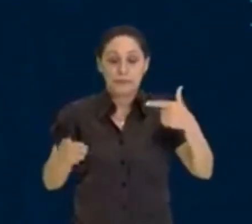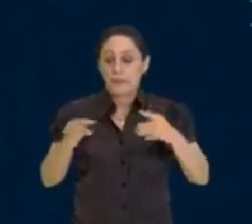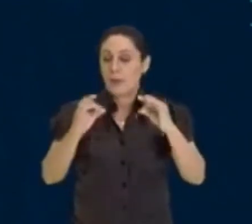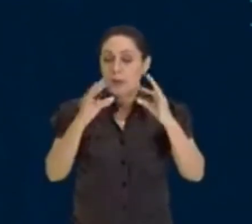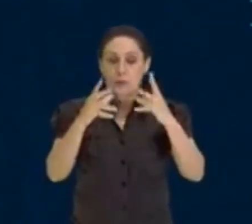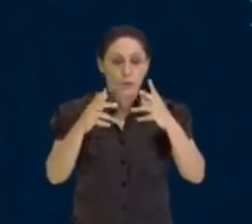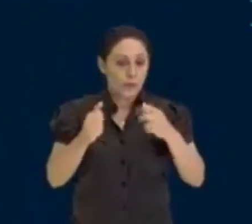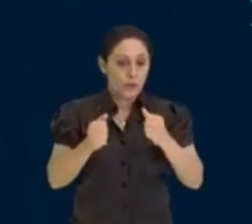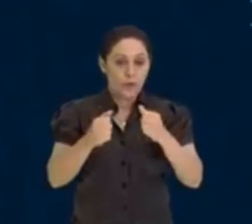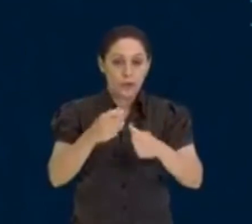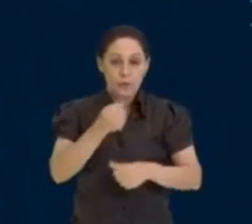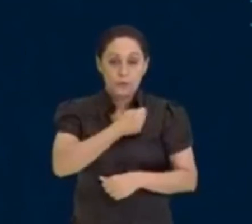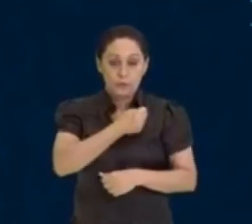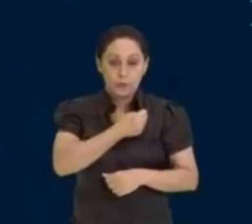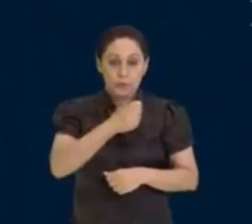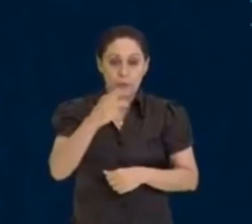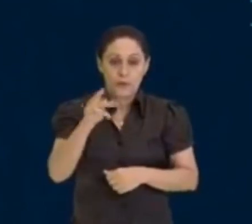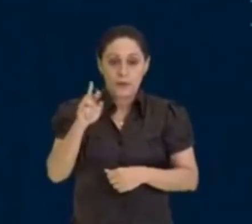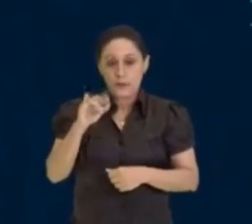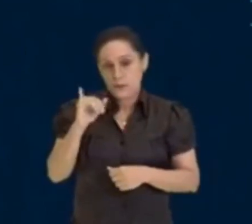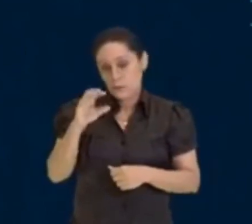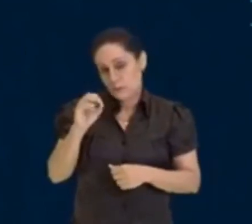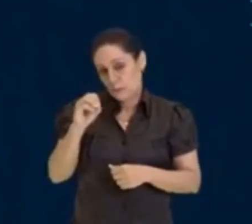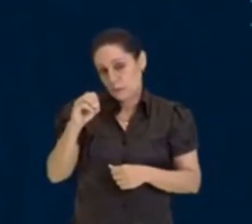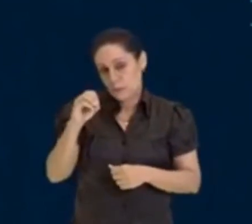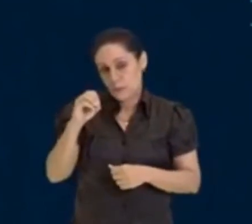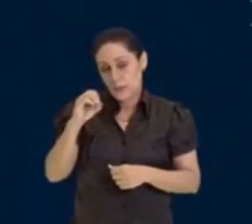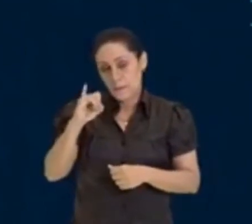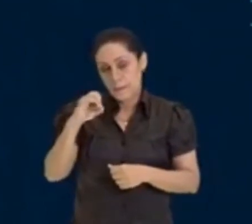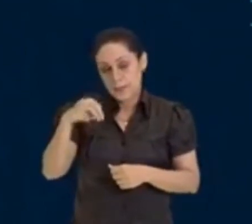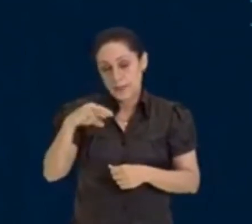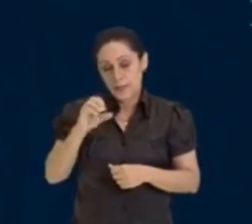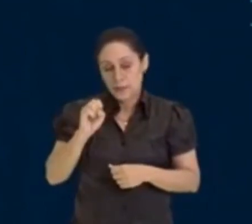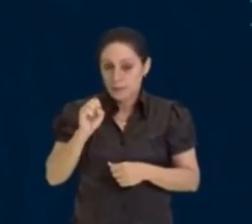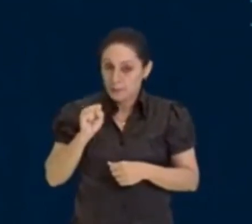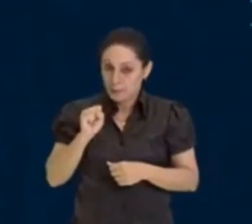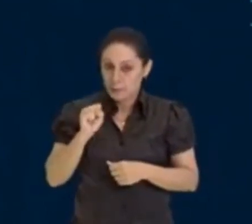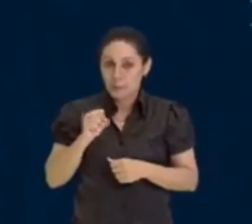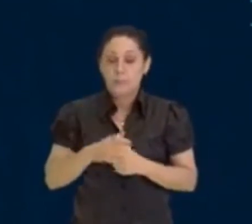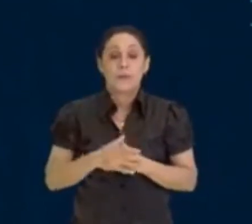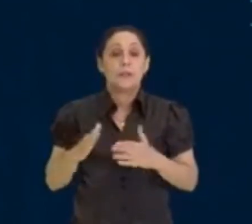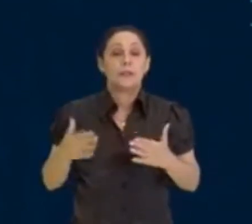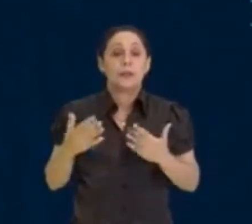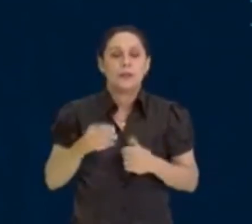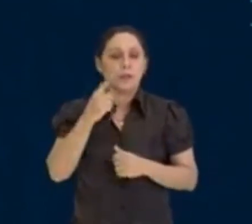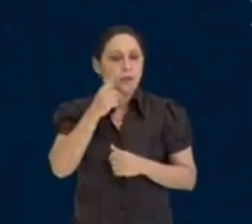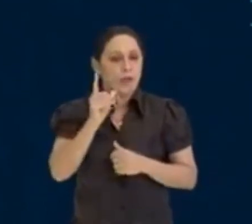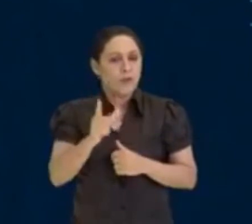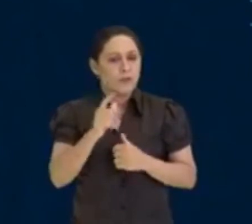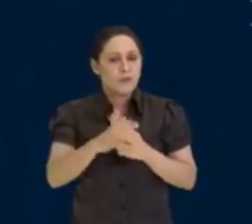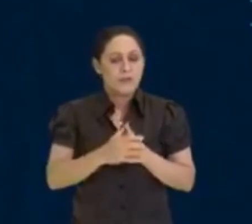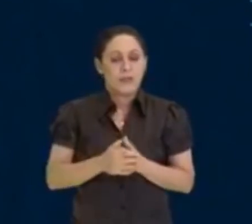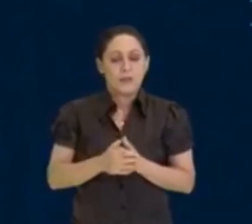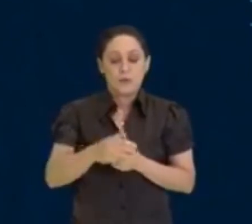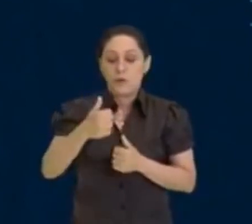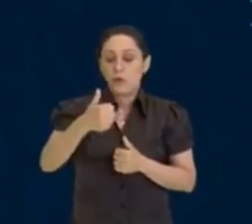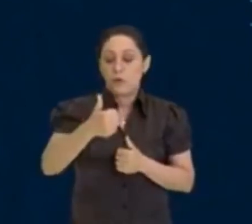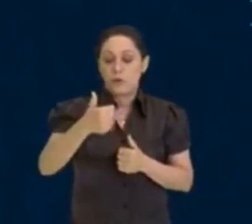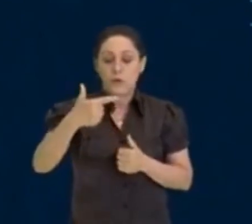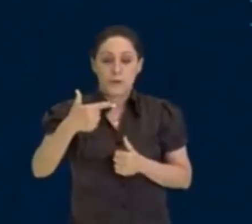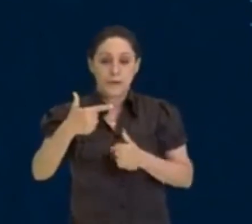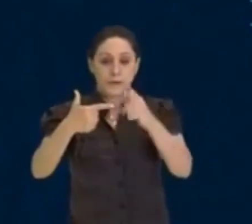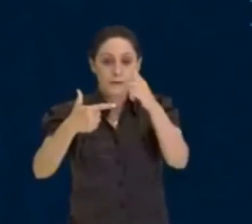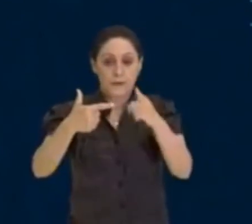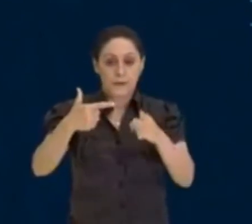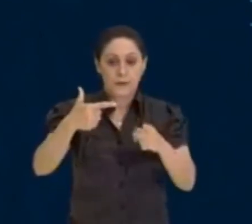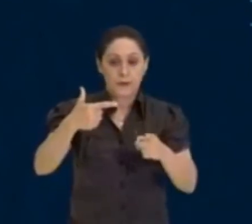dividir o 12, por exemplo, eu consigo dividir o 12 por 2, aí você vai pensar, professor, dá para dividir o 12 por 2,